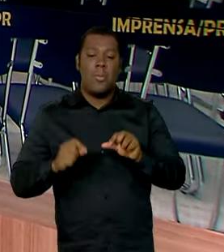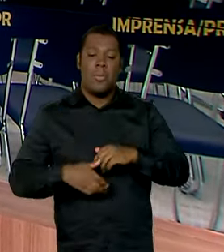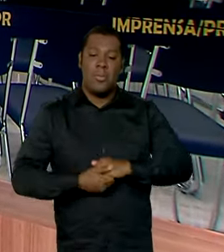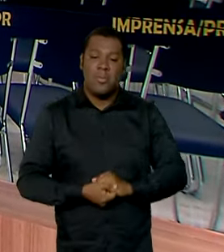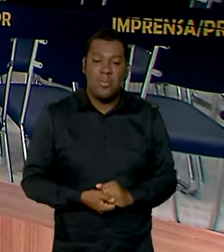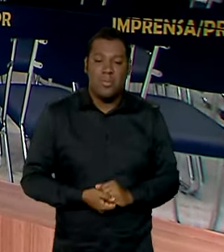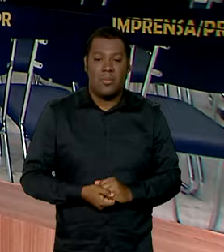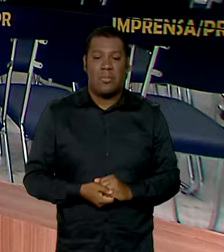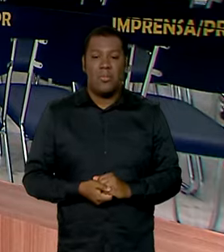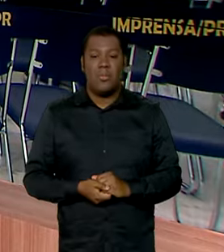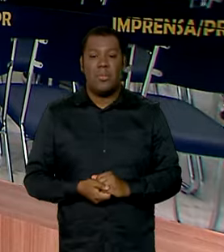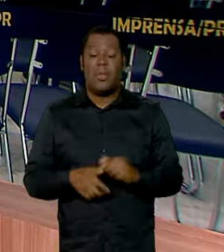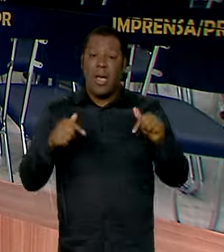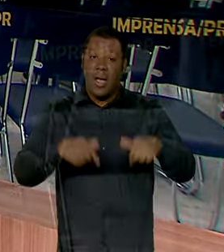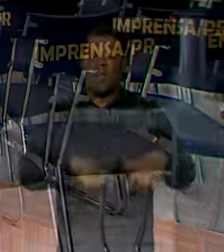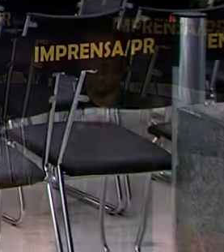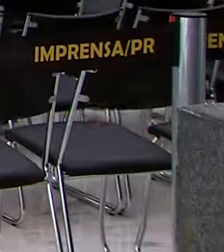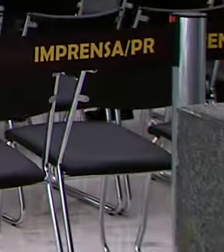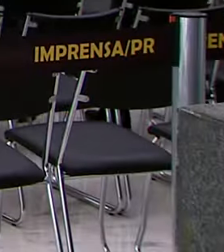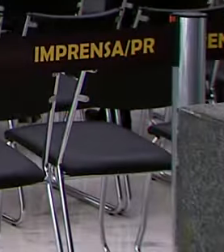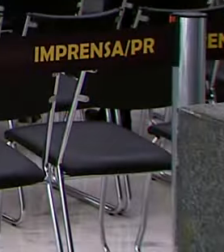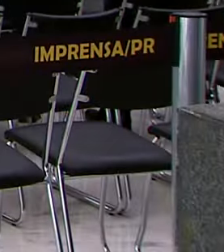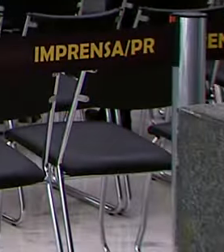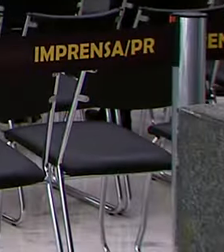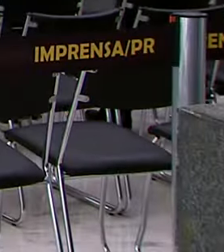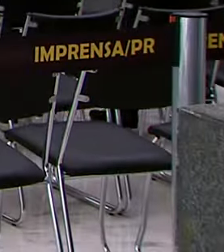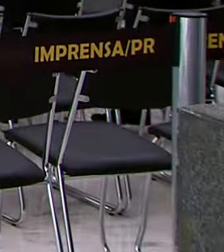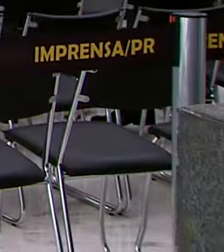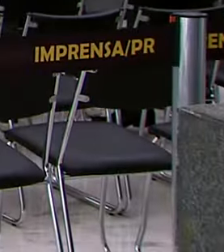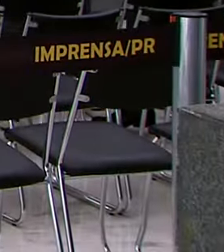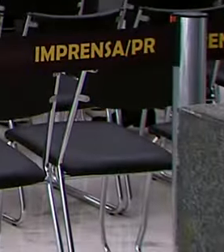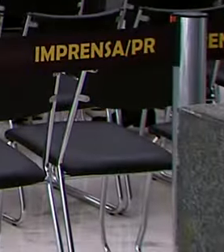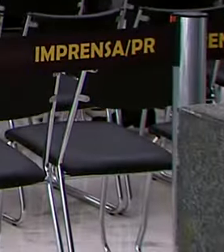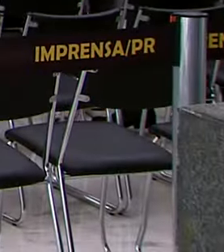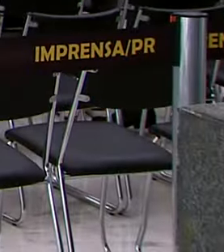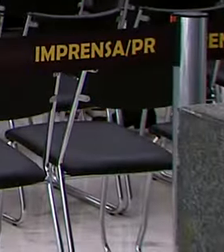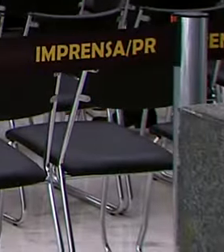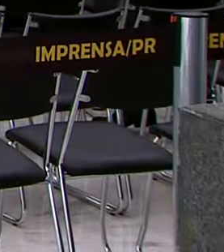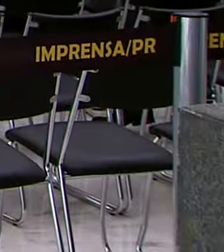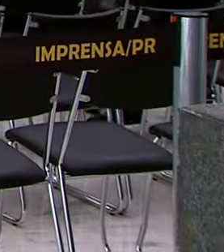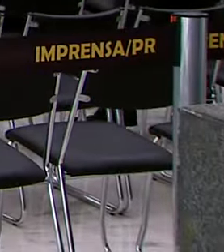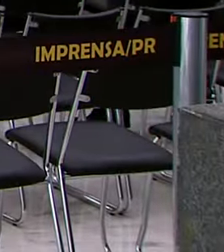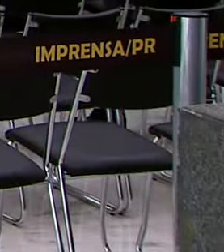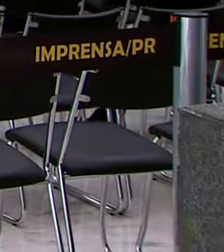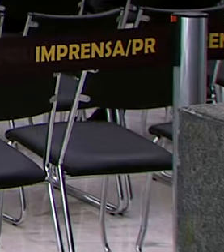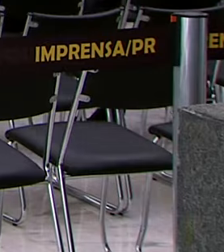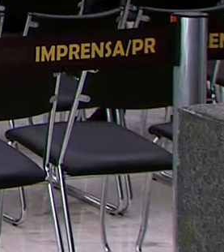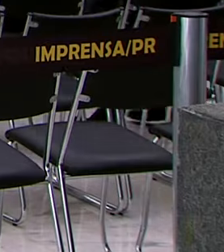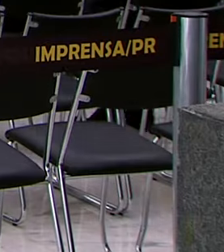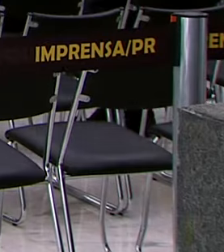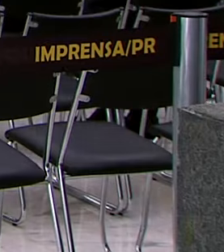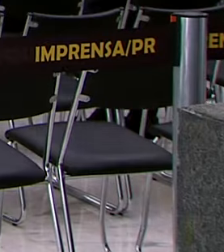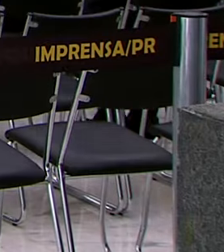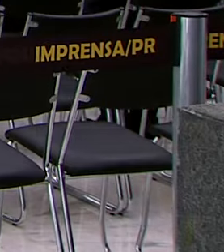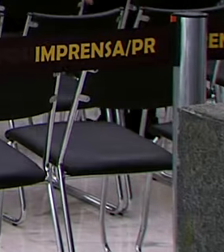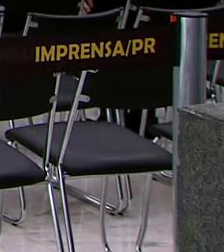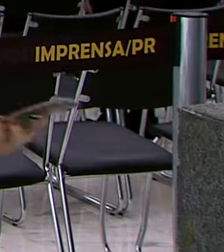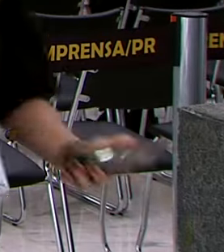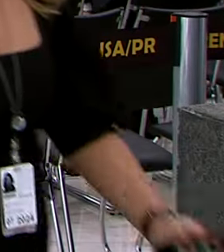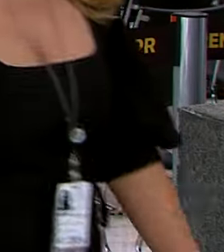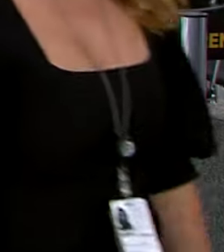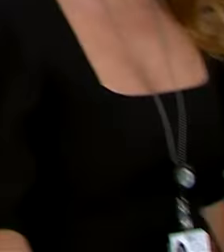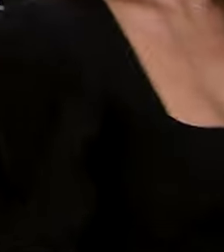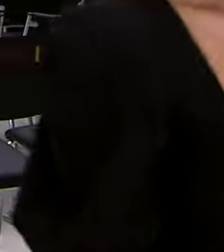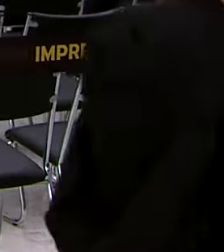Olha, Vanessa, aqui em Brasília, o presidente participa na quinta-feira do evento de comemoração dos 50 anos da